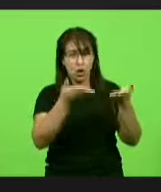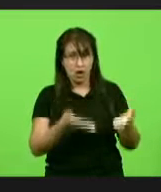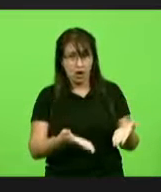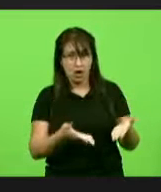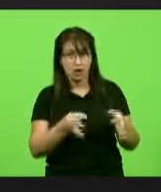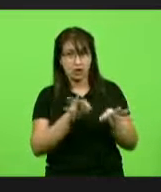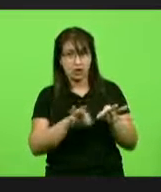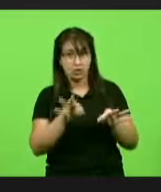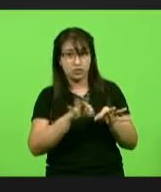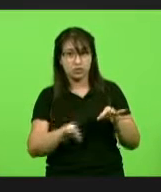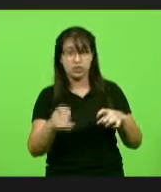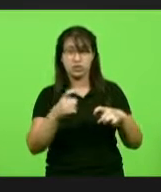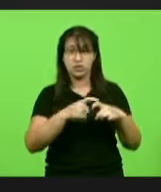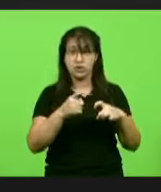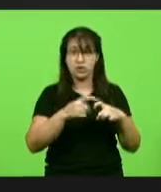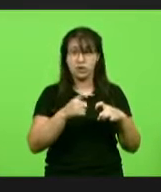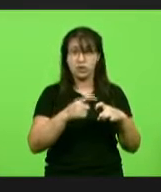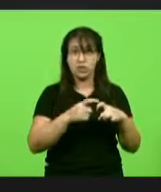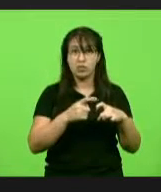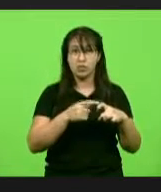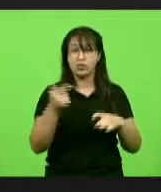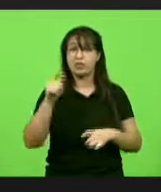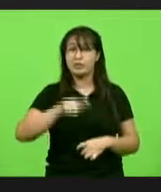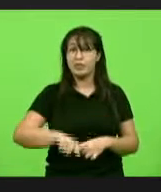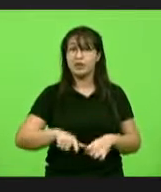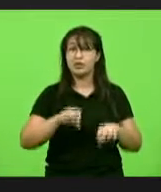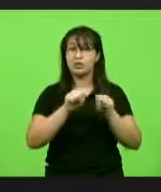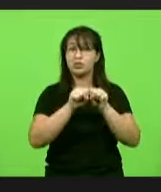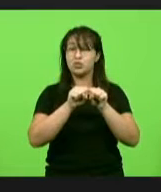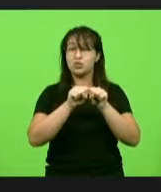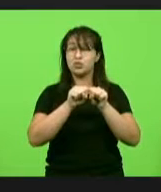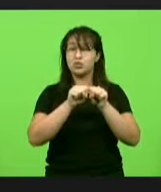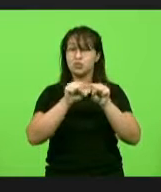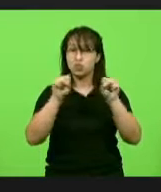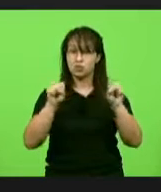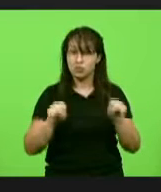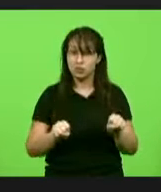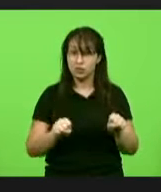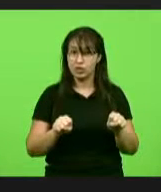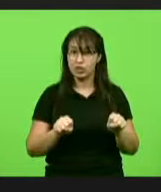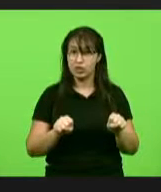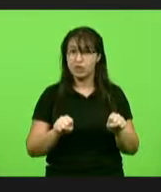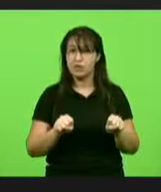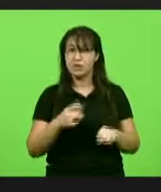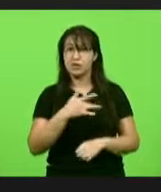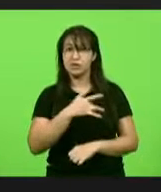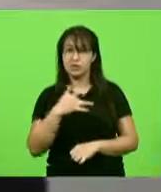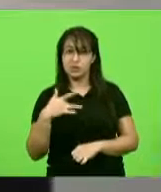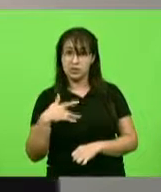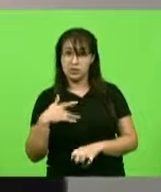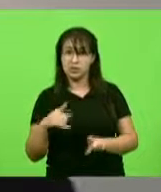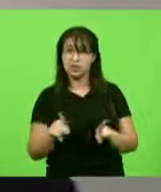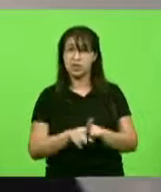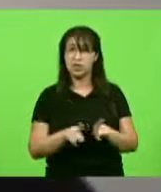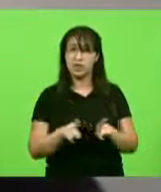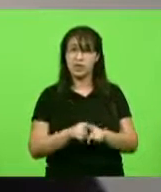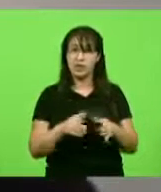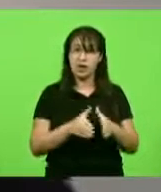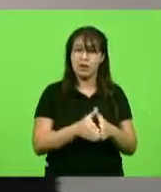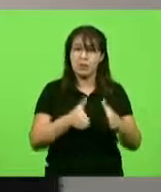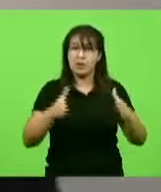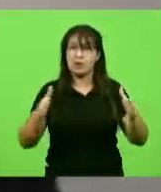temos que fortalecer o sistema único de saúde, ampliar os leitos hospitalares,